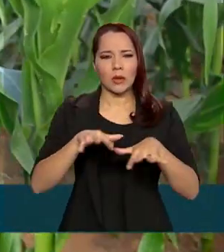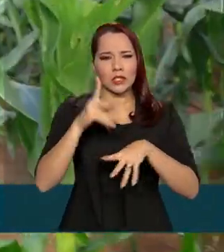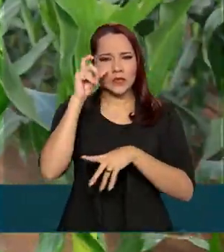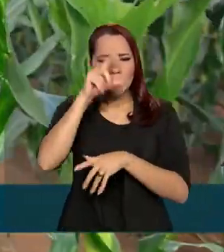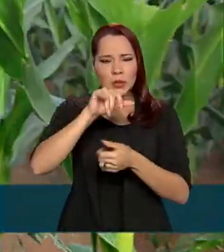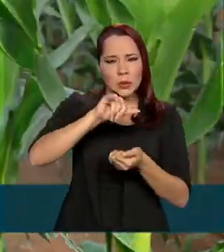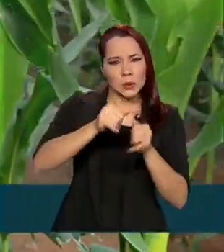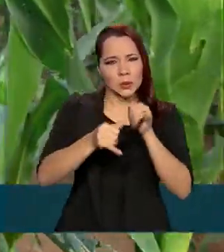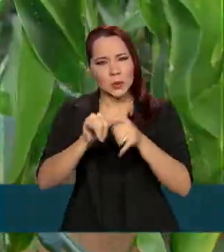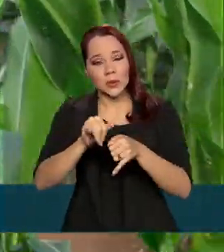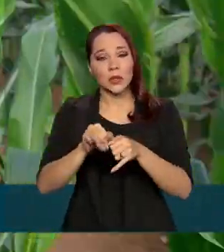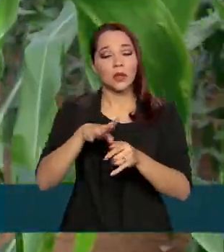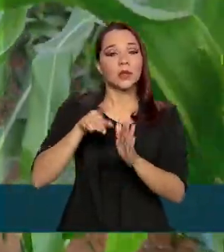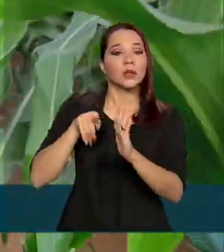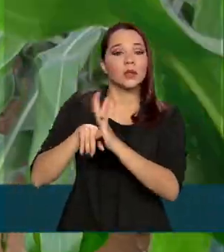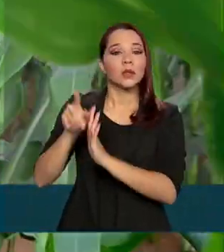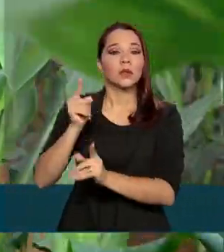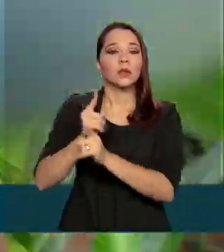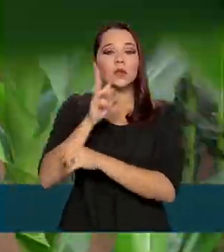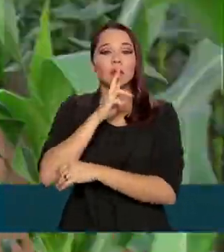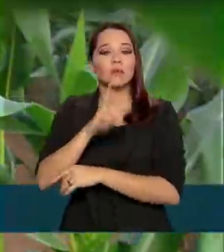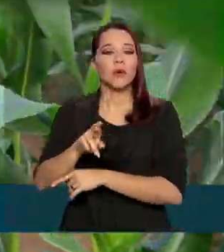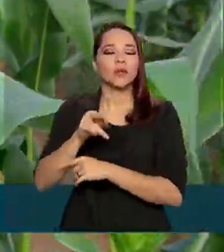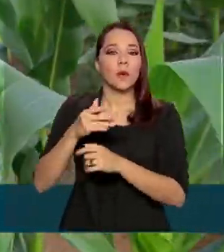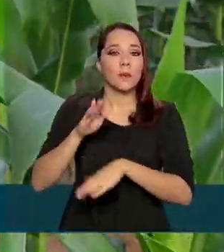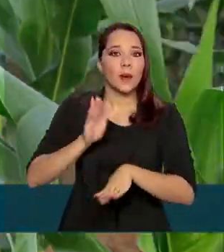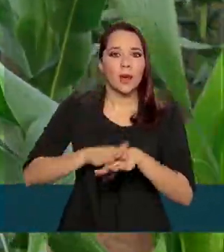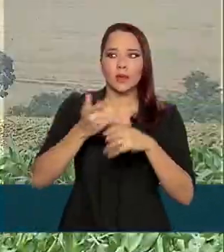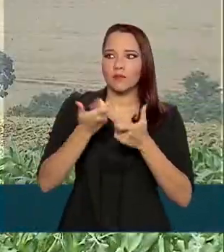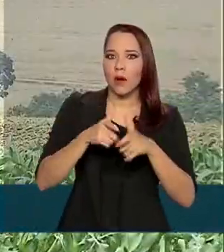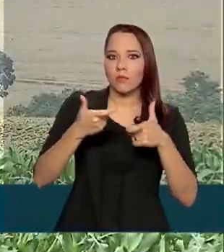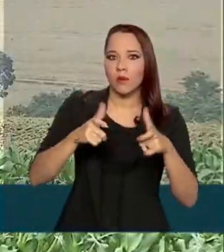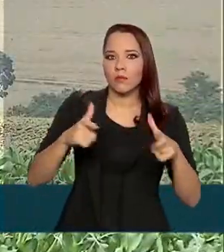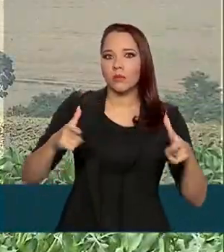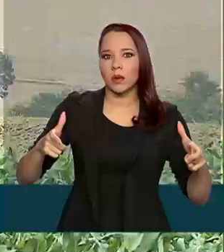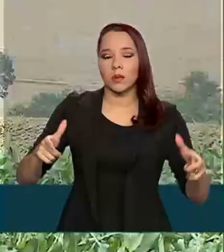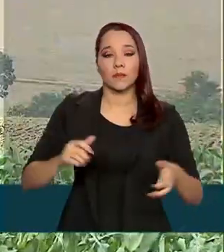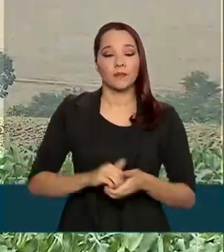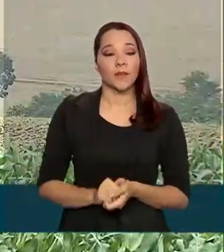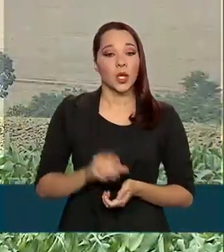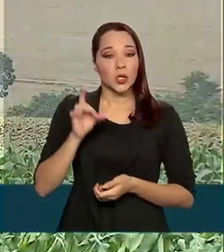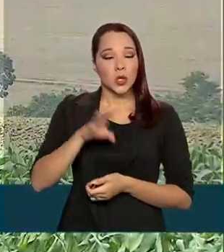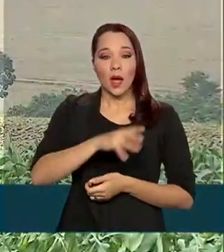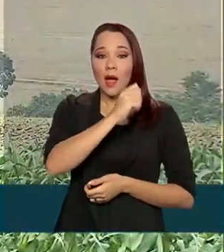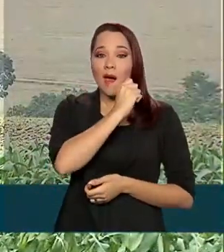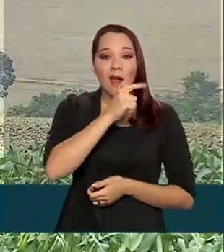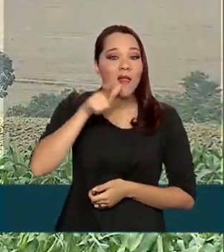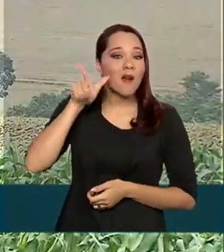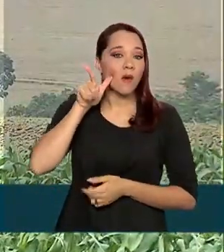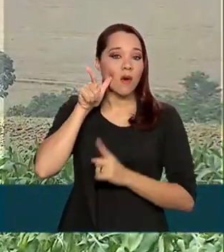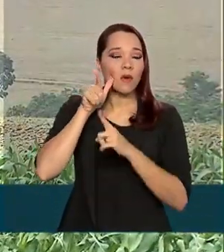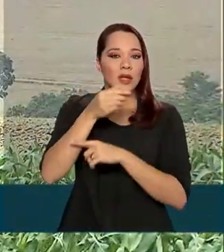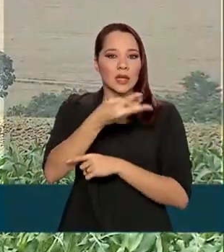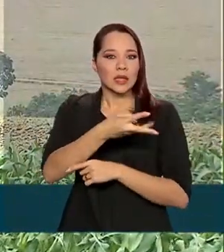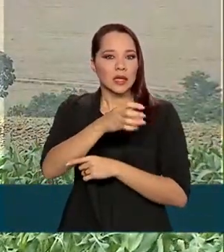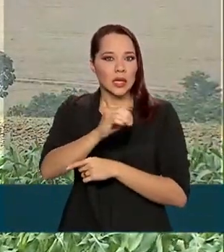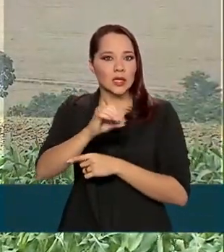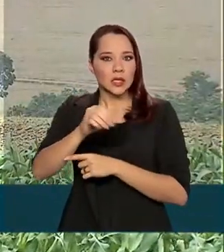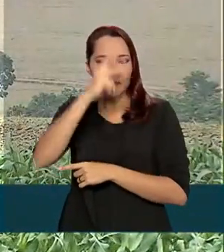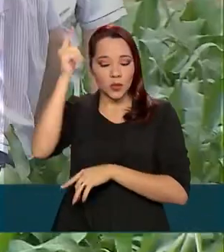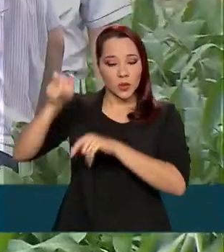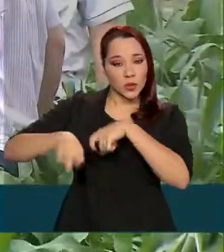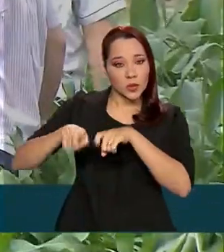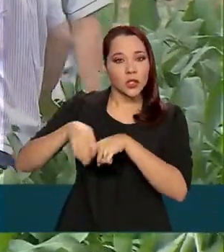e aponta soluções para aumentar a produtividade. Só em Alagoas, 300 agricultores